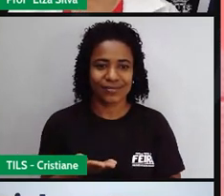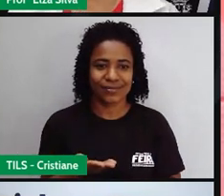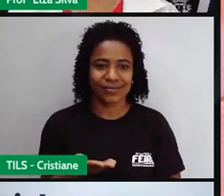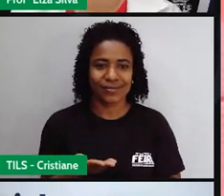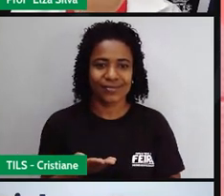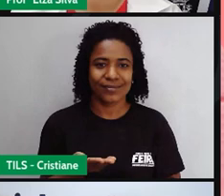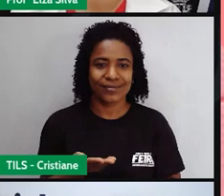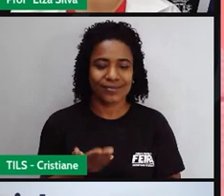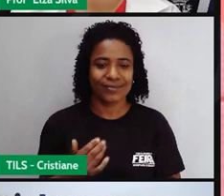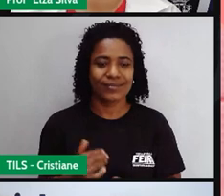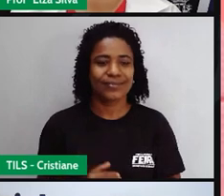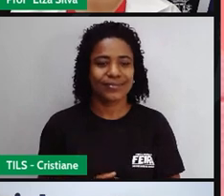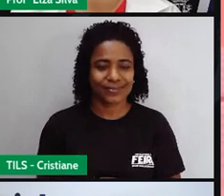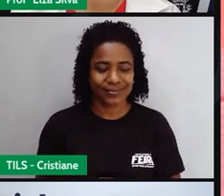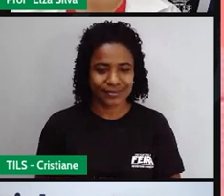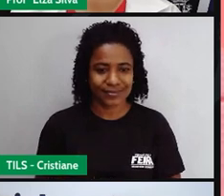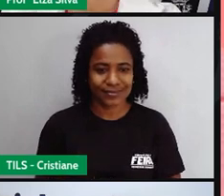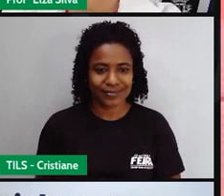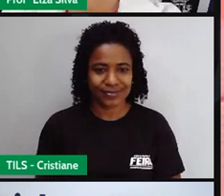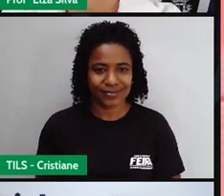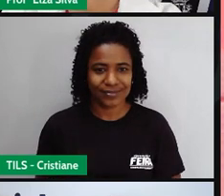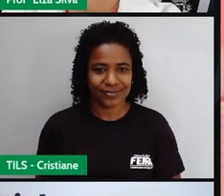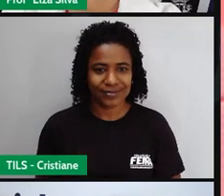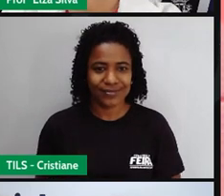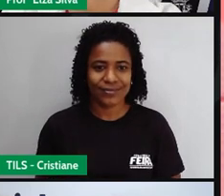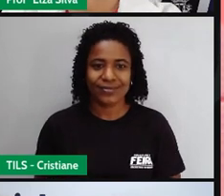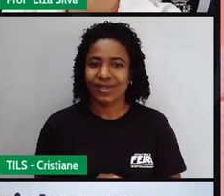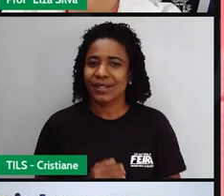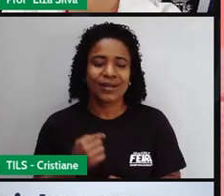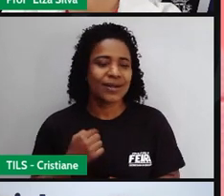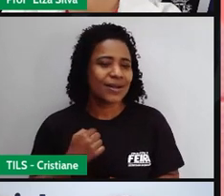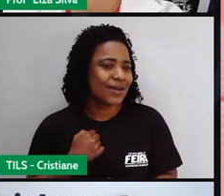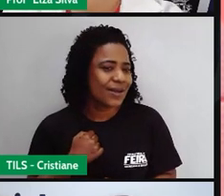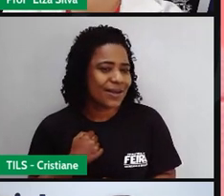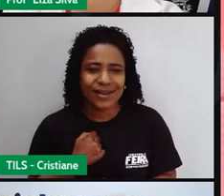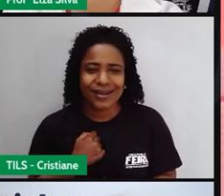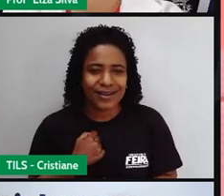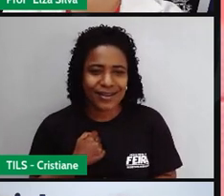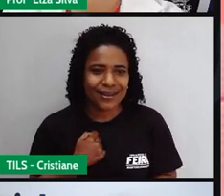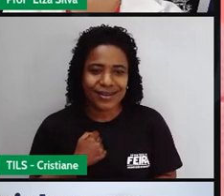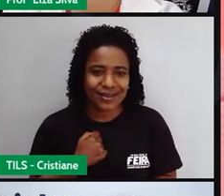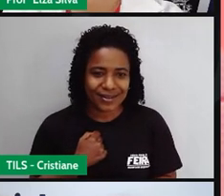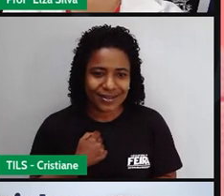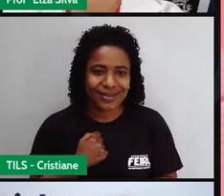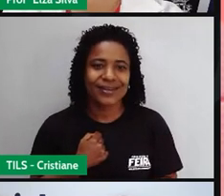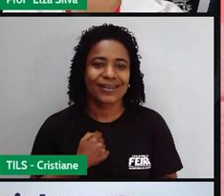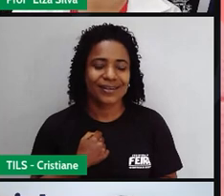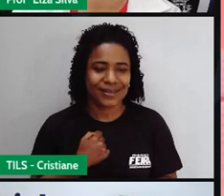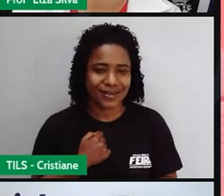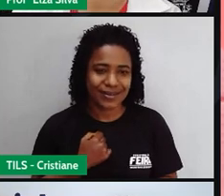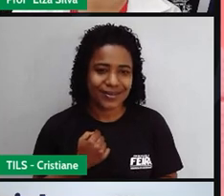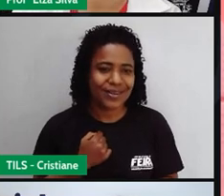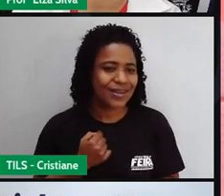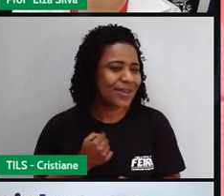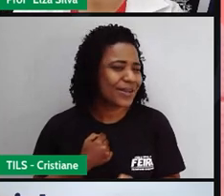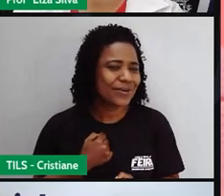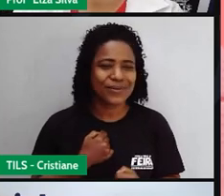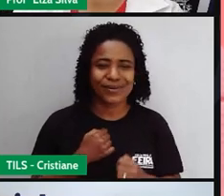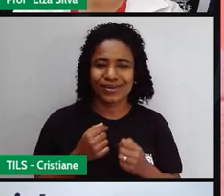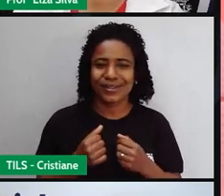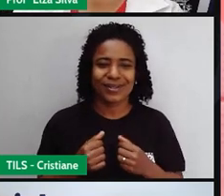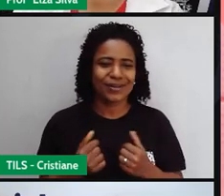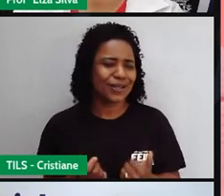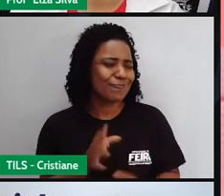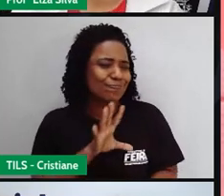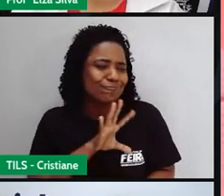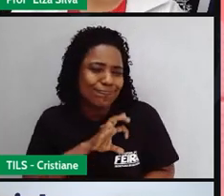love with your smile. Eu estou, o fell, ele dá a ideia de cair, né? Então, estou caindo